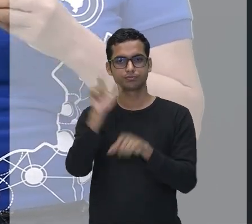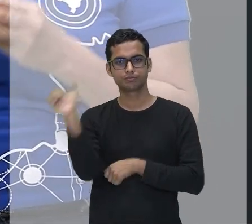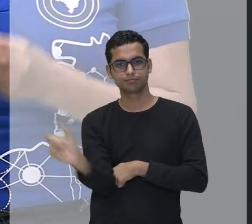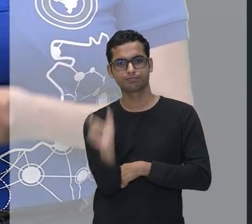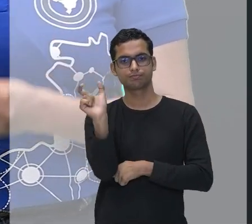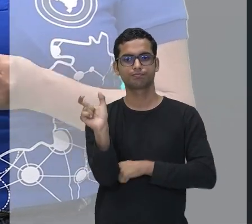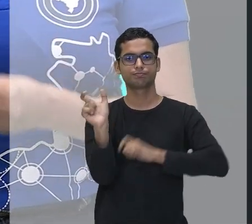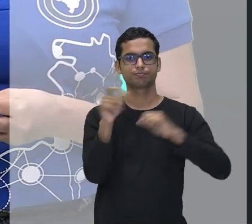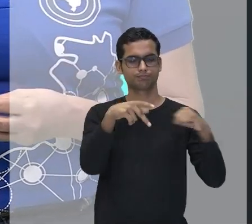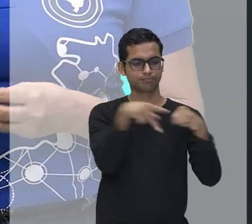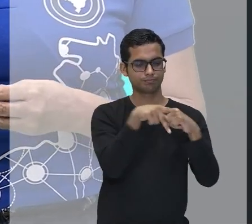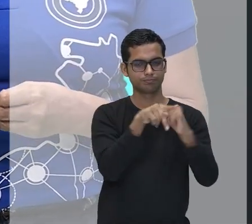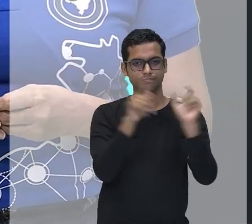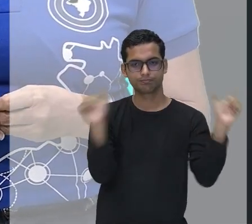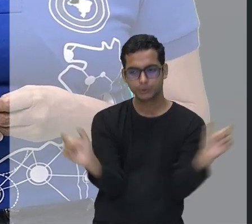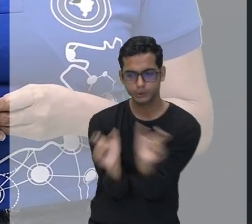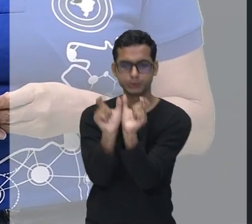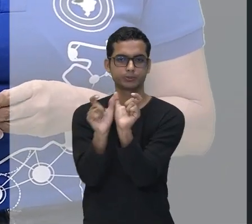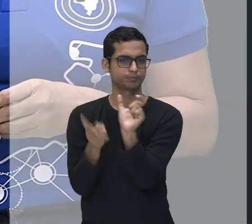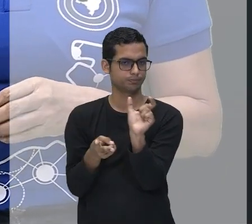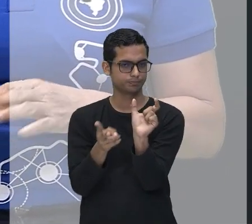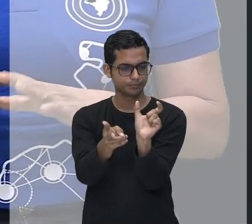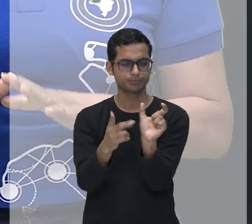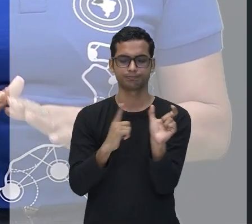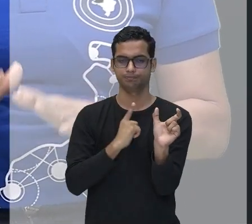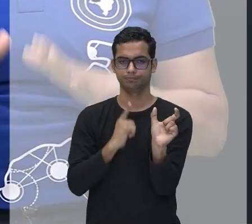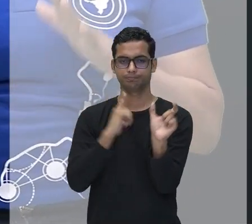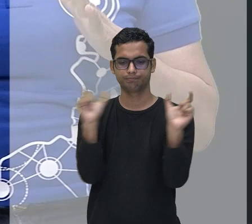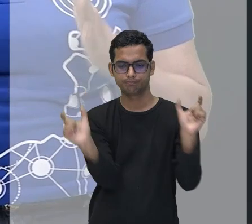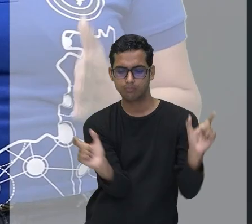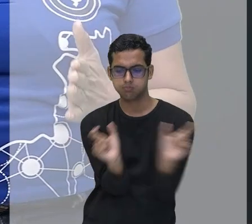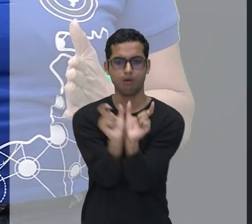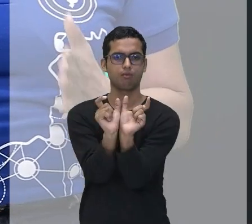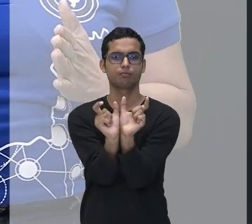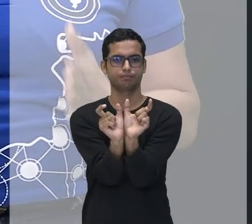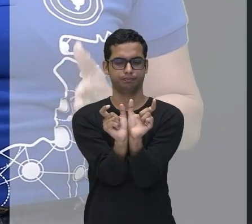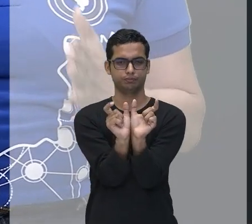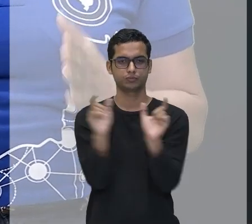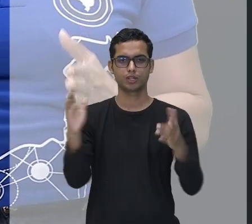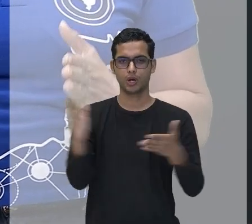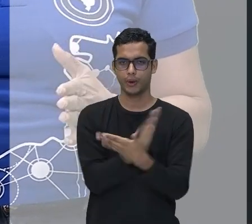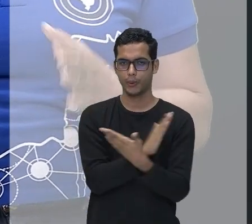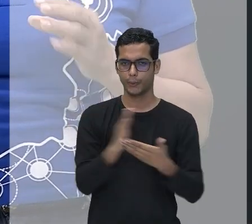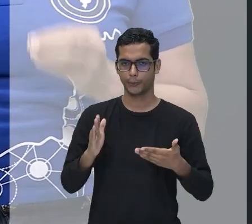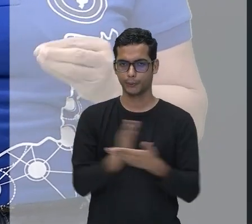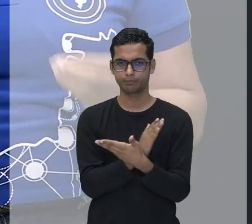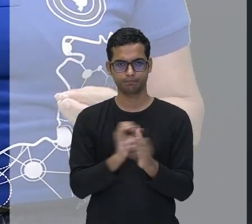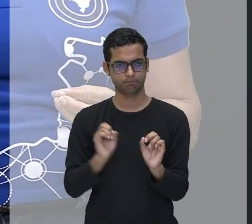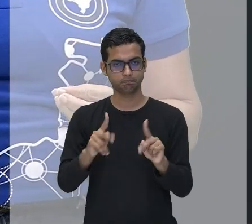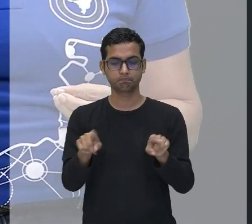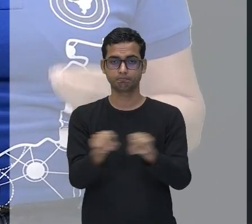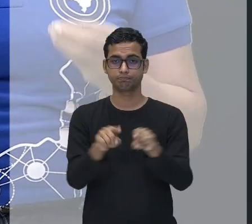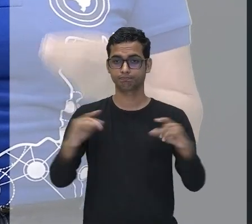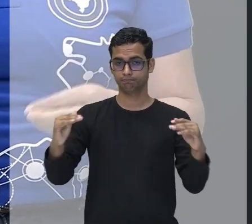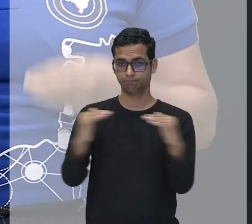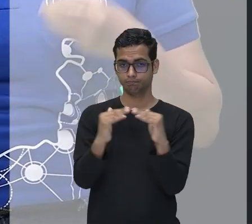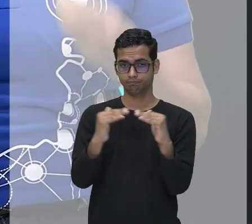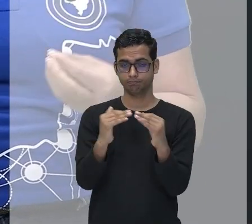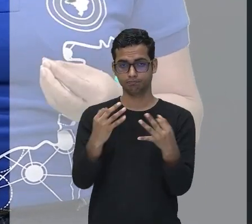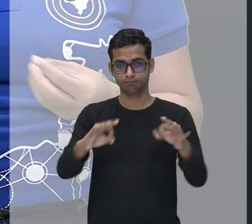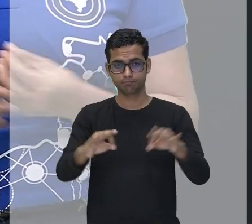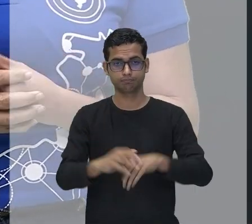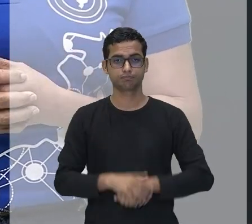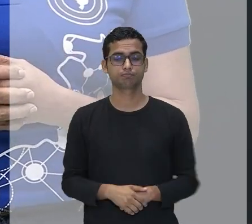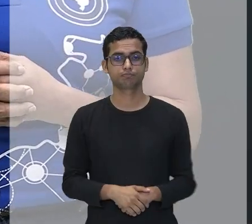perdão, eles acompanham o substantivo. Então, há esta concordância entre eles. E de que